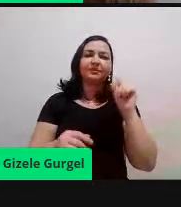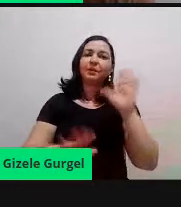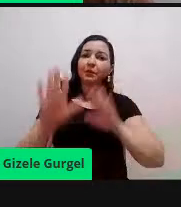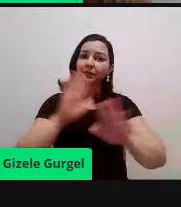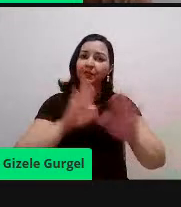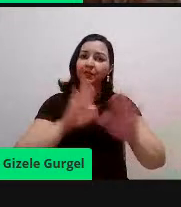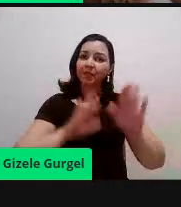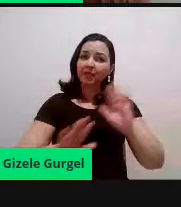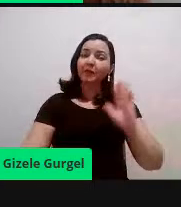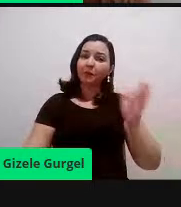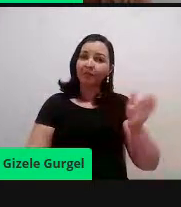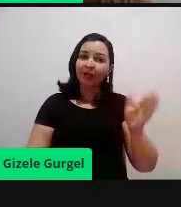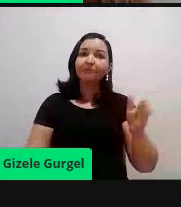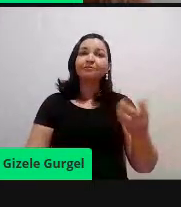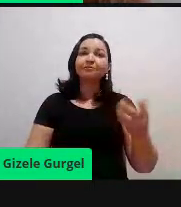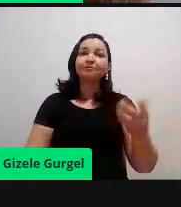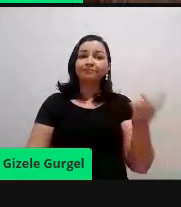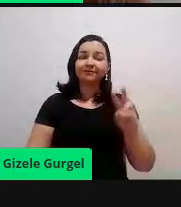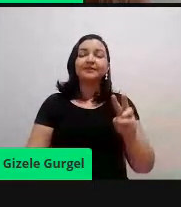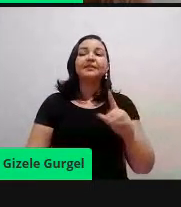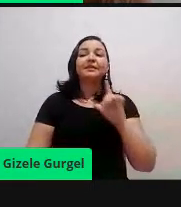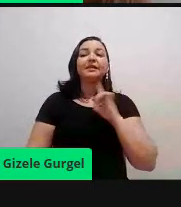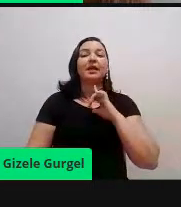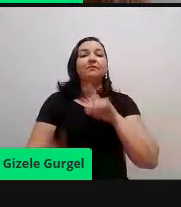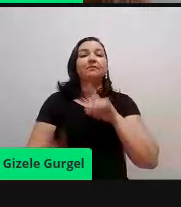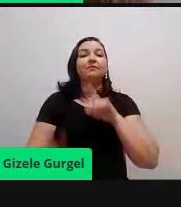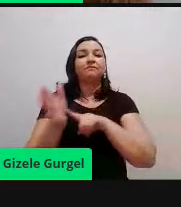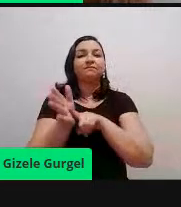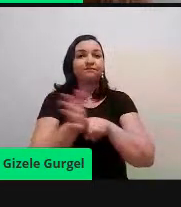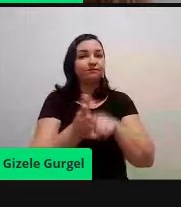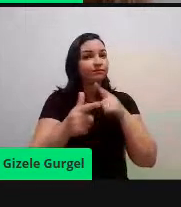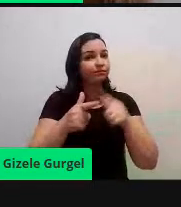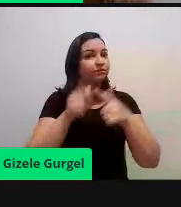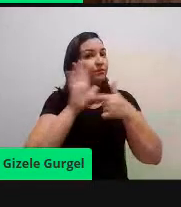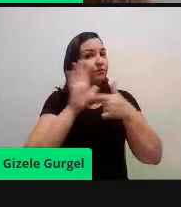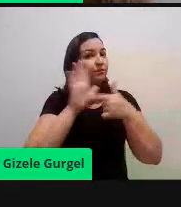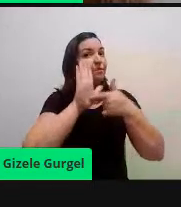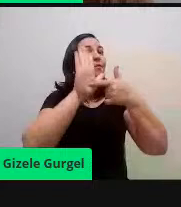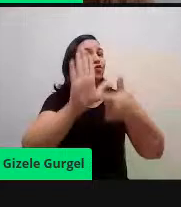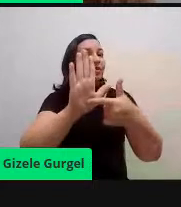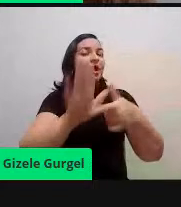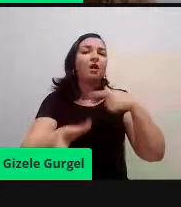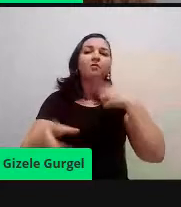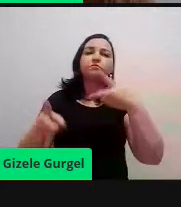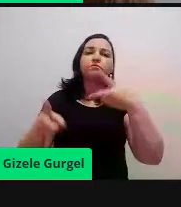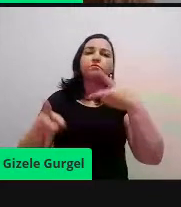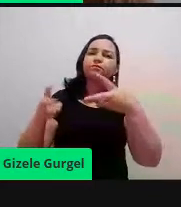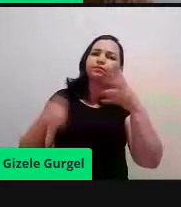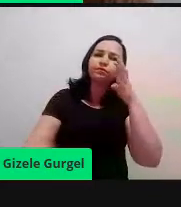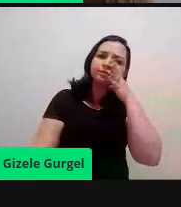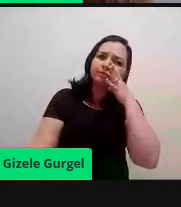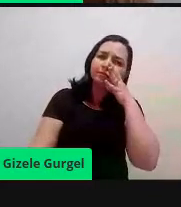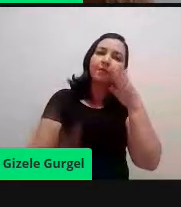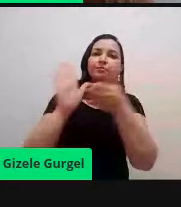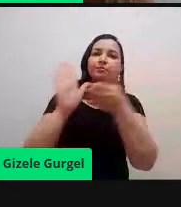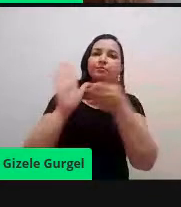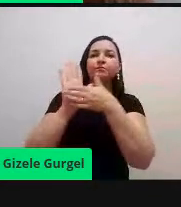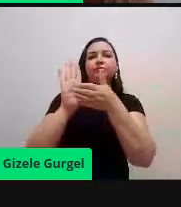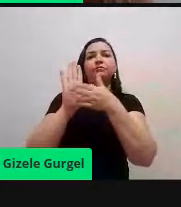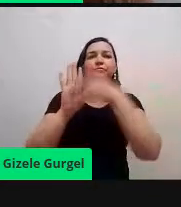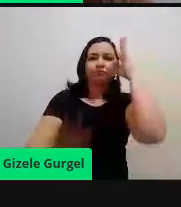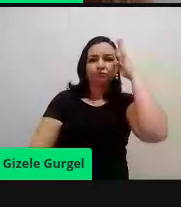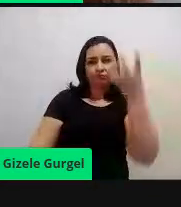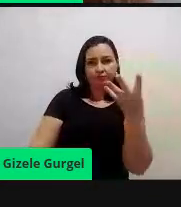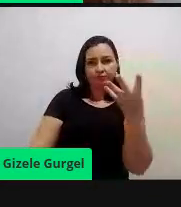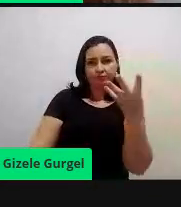então, vale a pena trazer essa problemática para a gente enxergar, né, e propor soluções. Então, uma